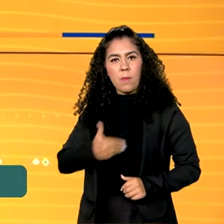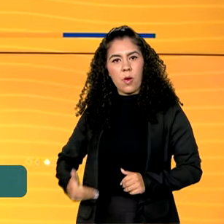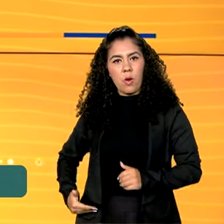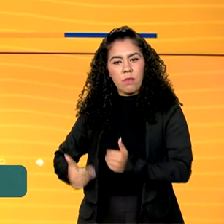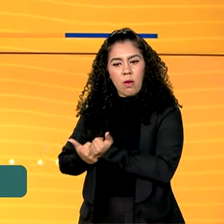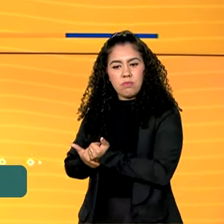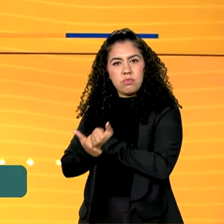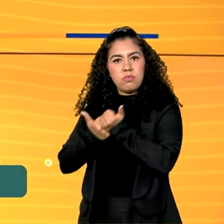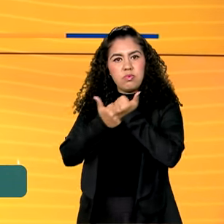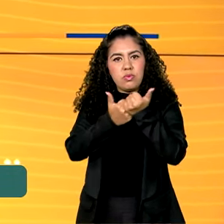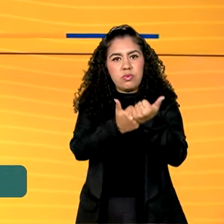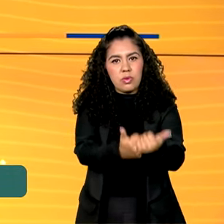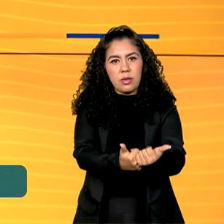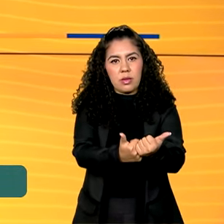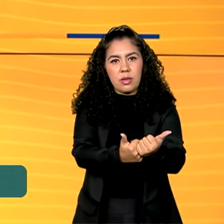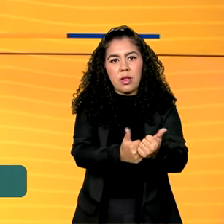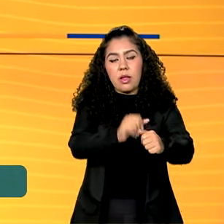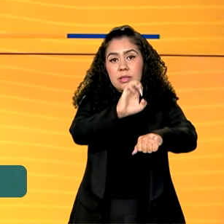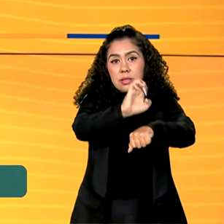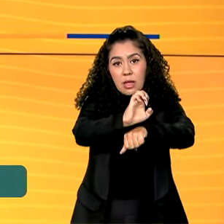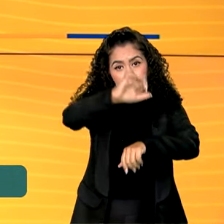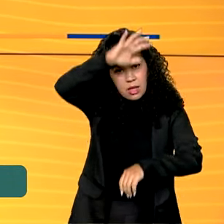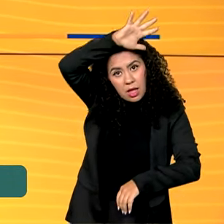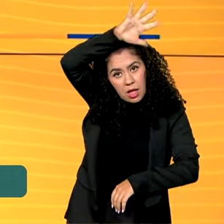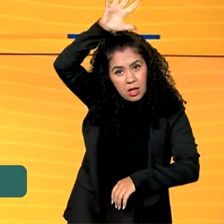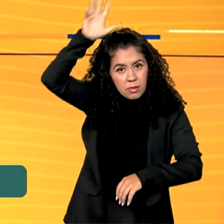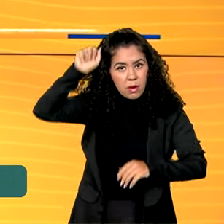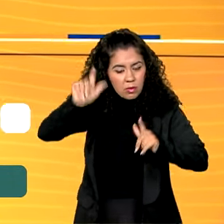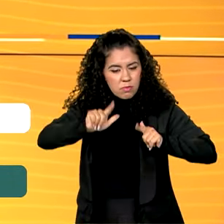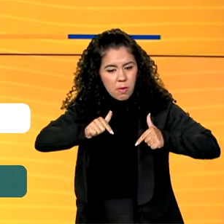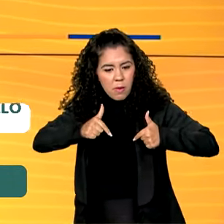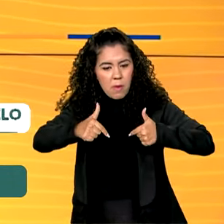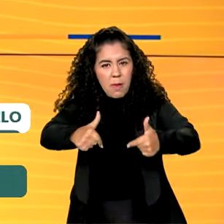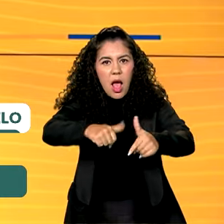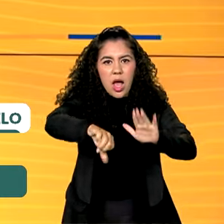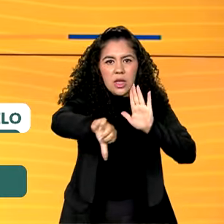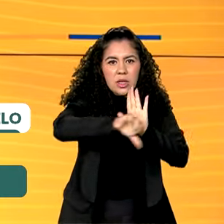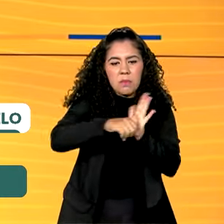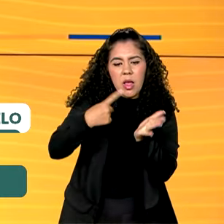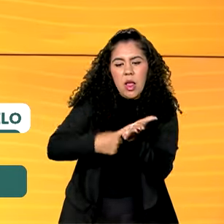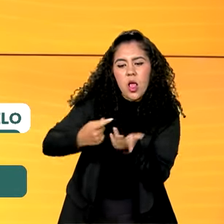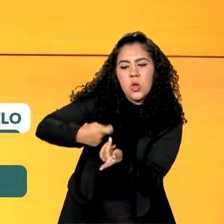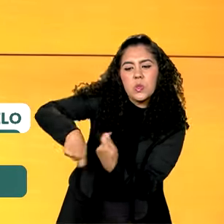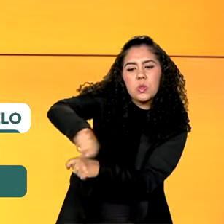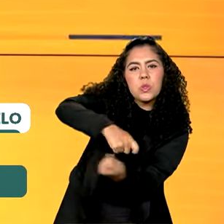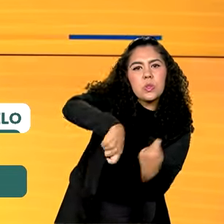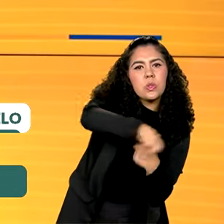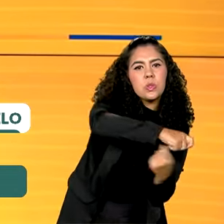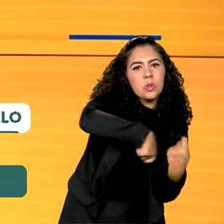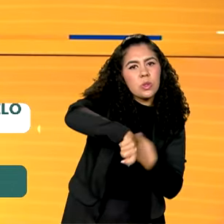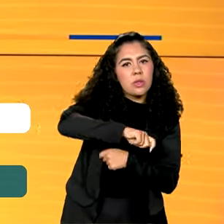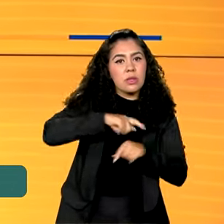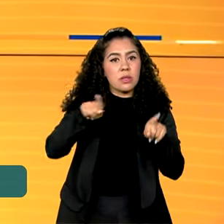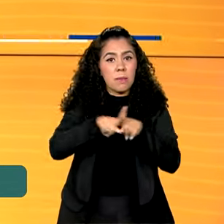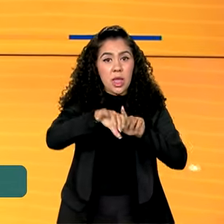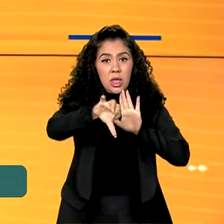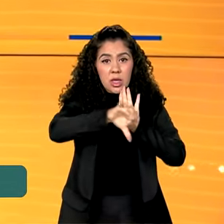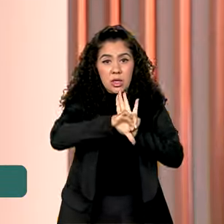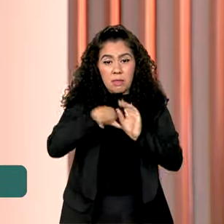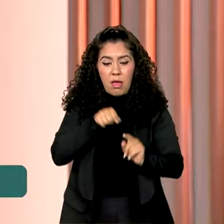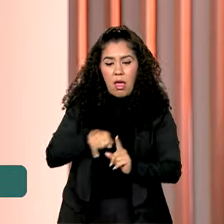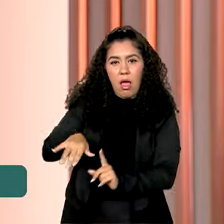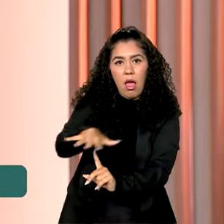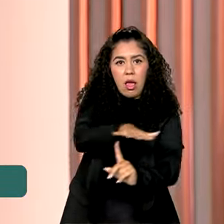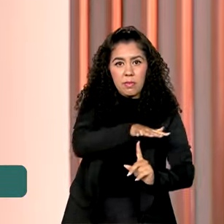apoio ao Estado do Amazonas para o combate ao crime organizado, ao narcotráfico e aos crimes ambientais.